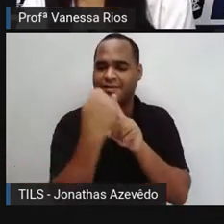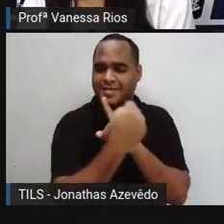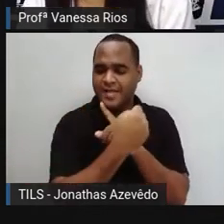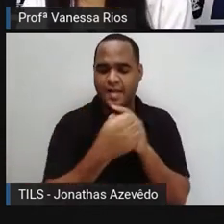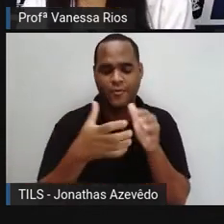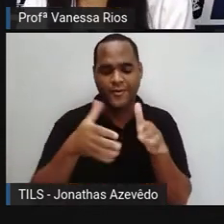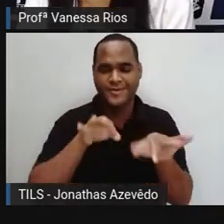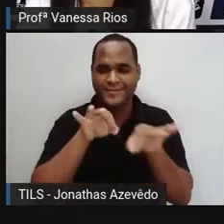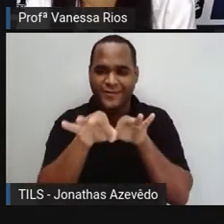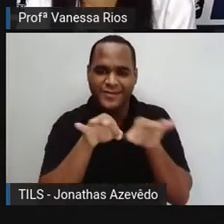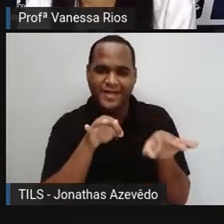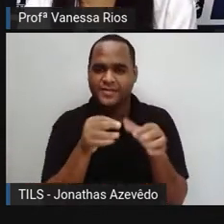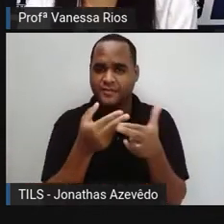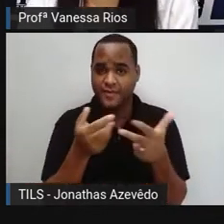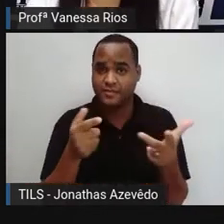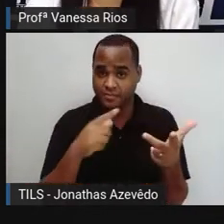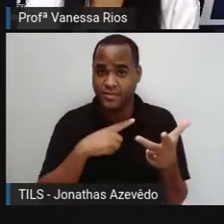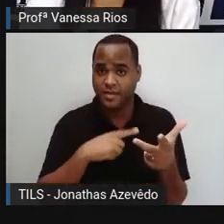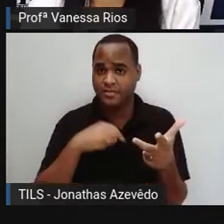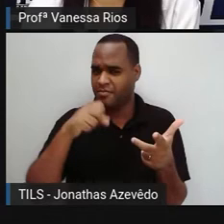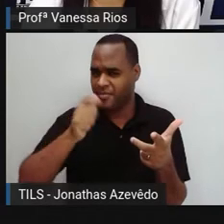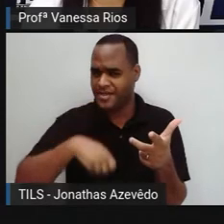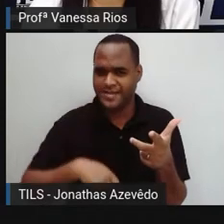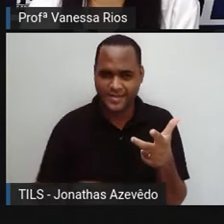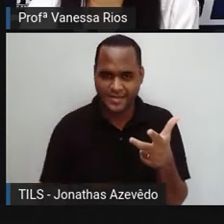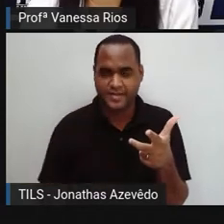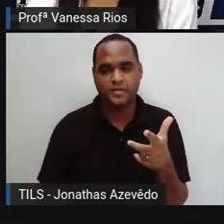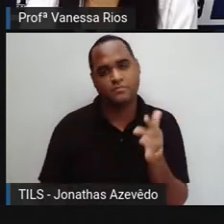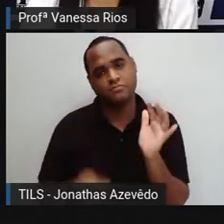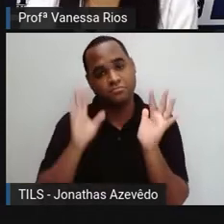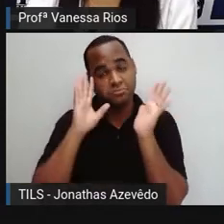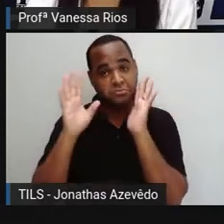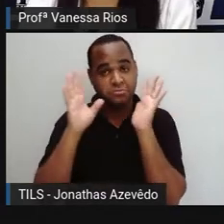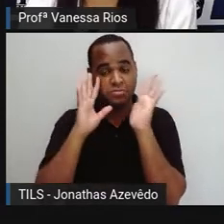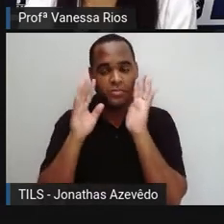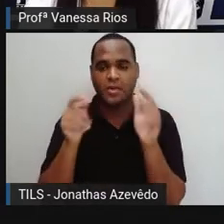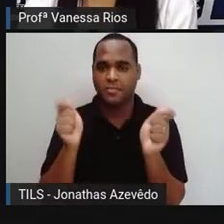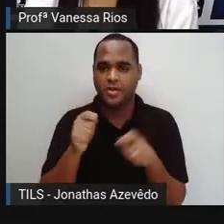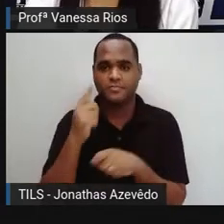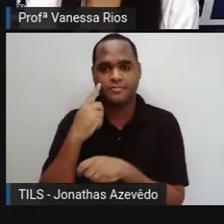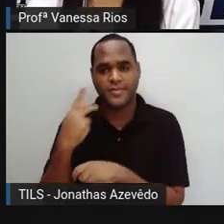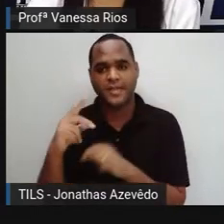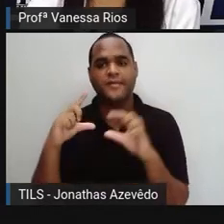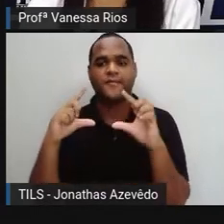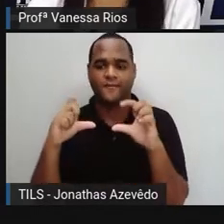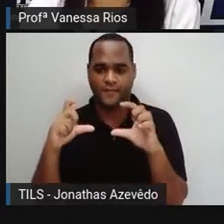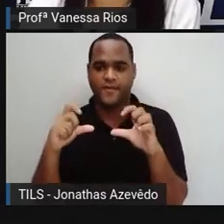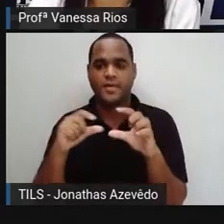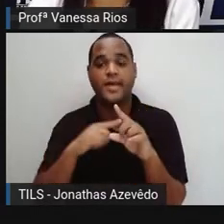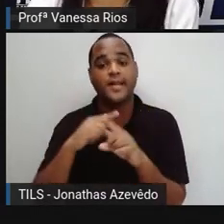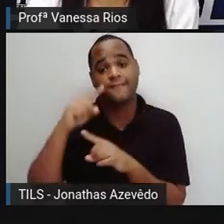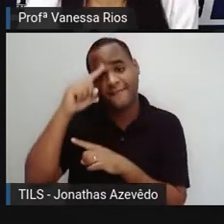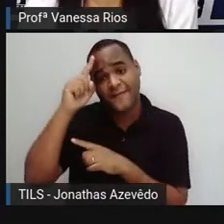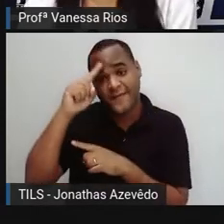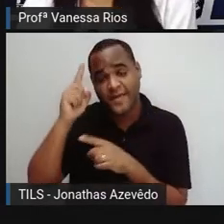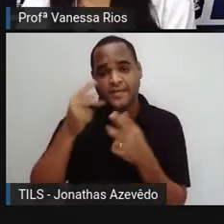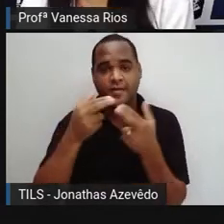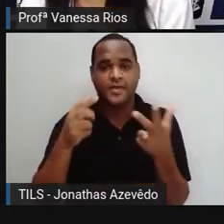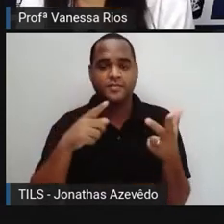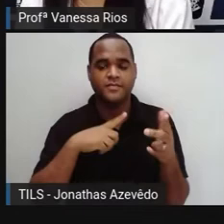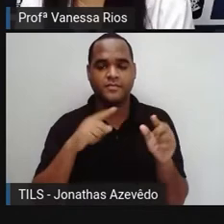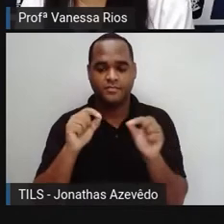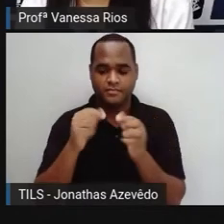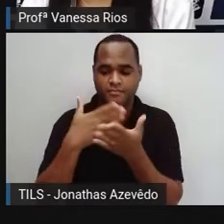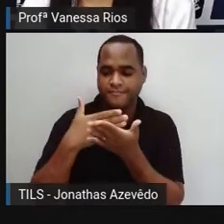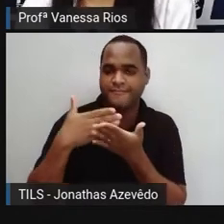das organizações. A gente pode pensar aí que, dado o momento em que a fotografia foi inventada, a partir